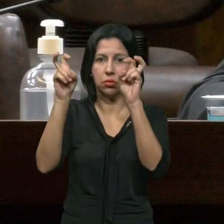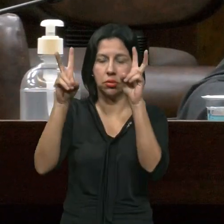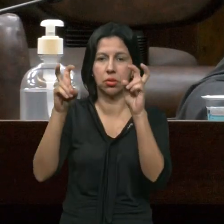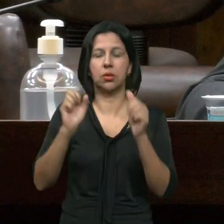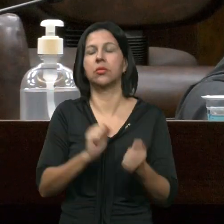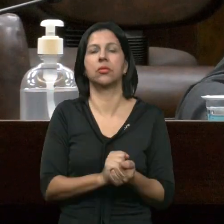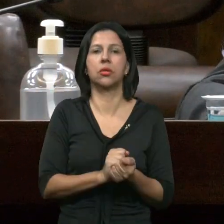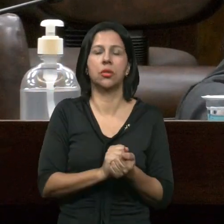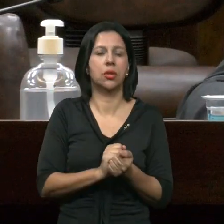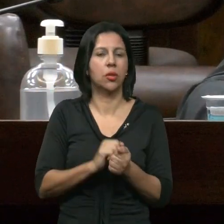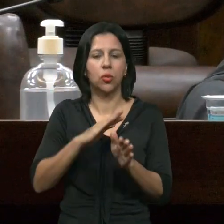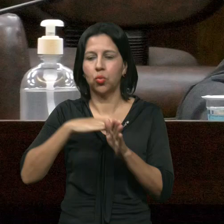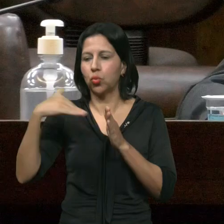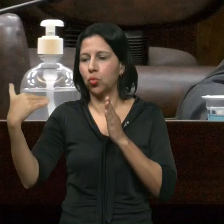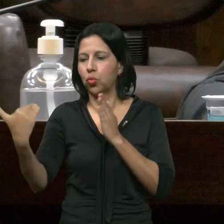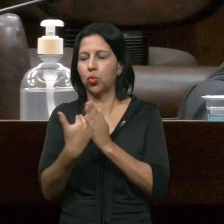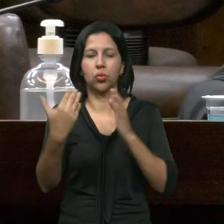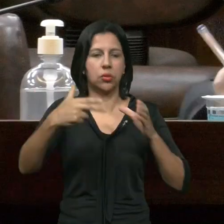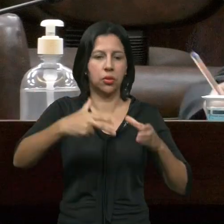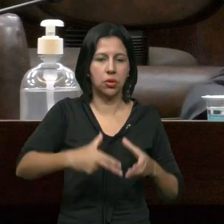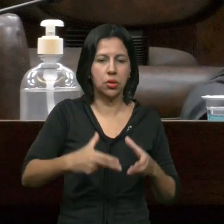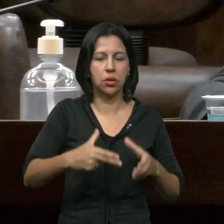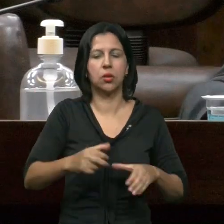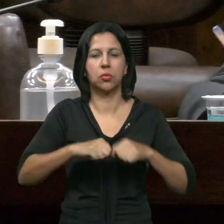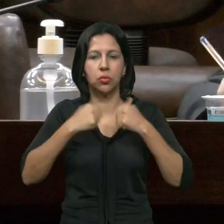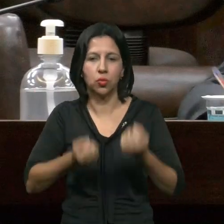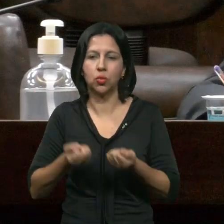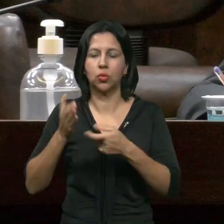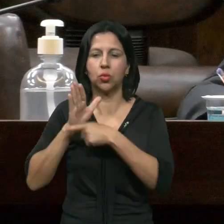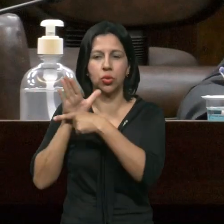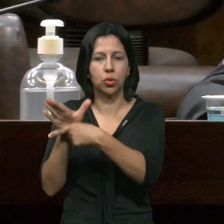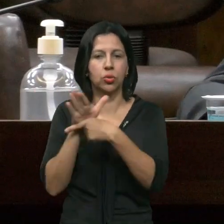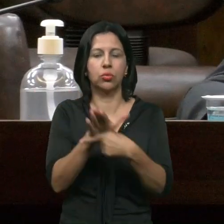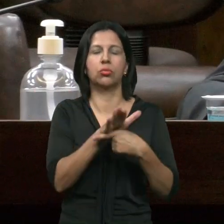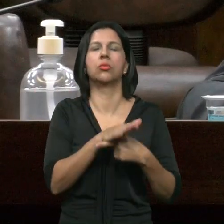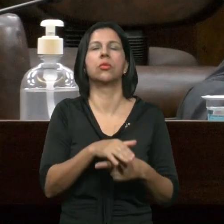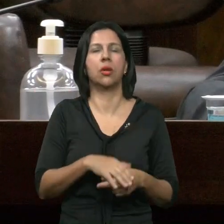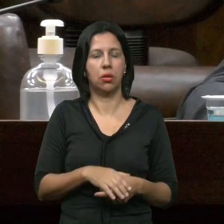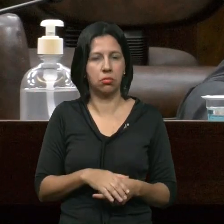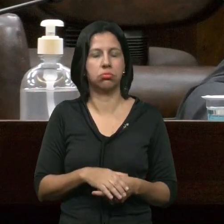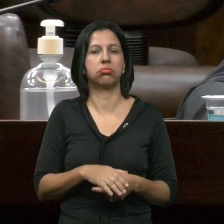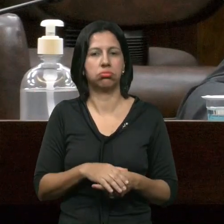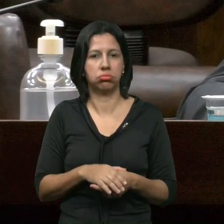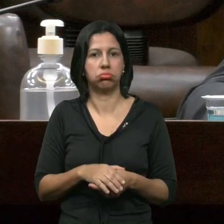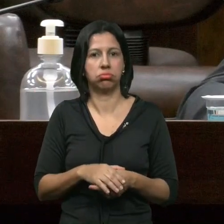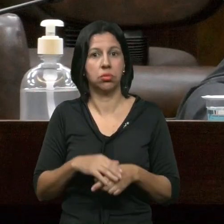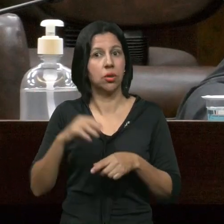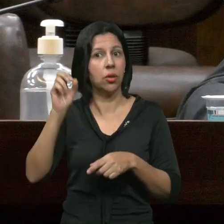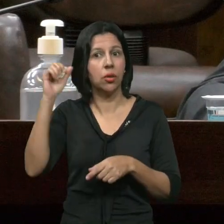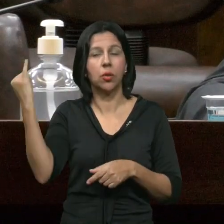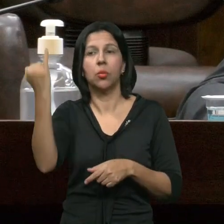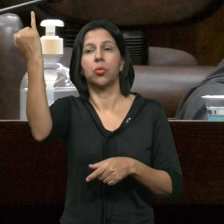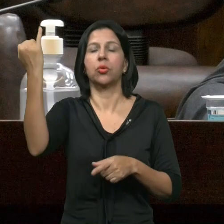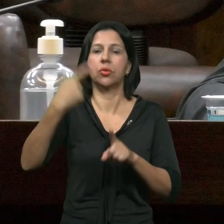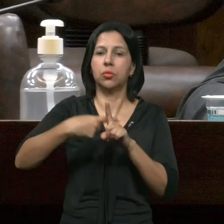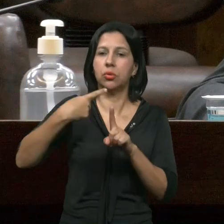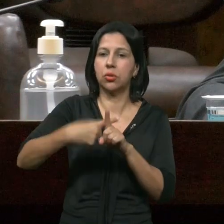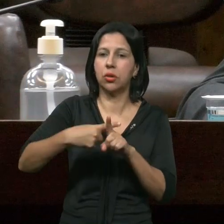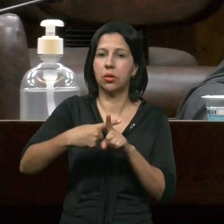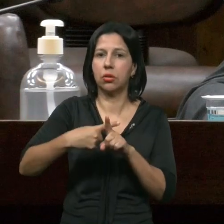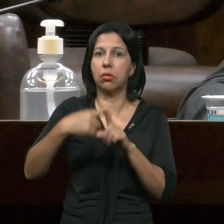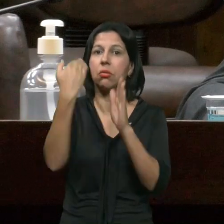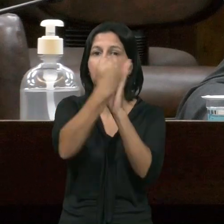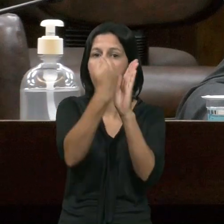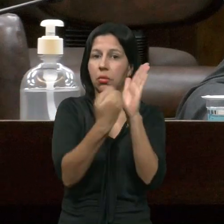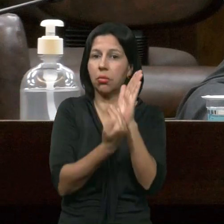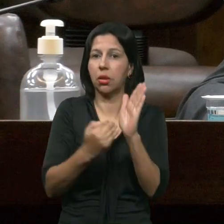Toda Câmara Se Mobilizou Para Apoiar Todos Os Vereadores Porque É Importante Estacar Que Isso Faz Parte Da Tabela